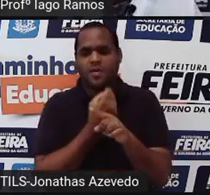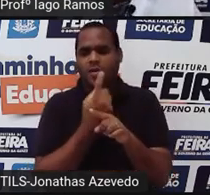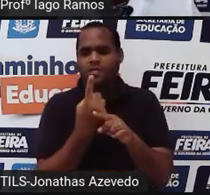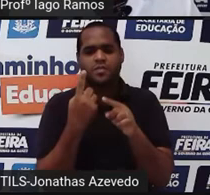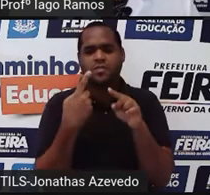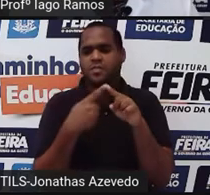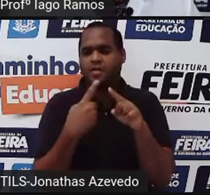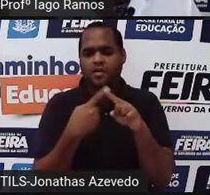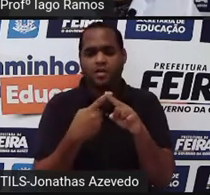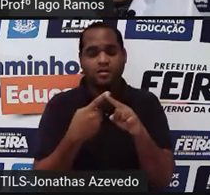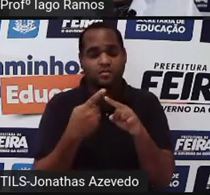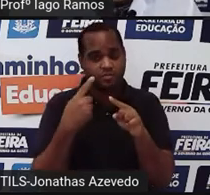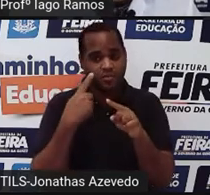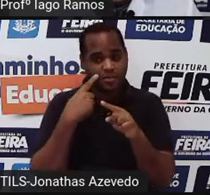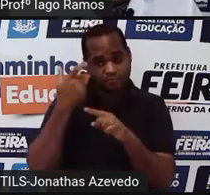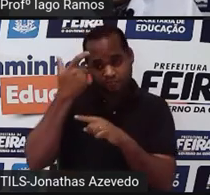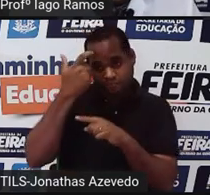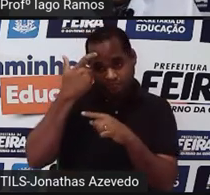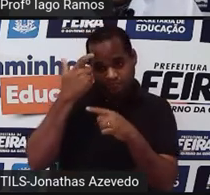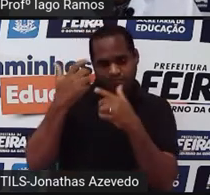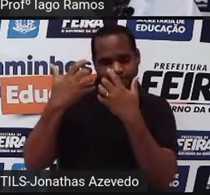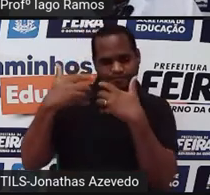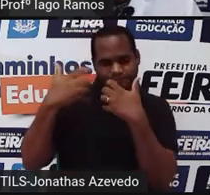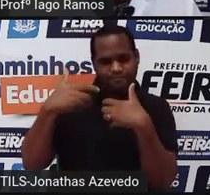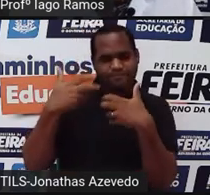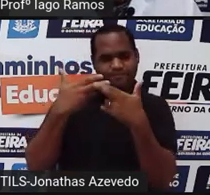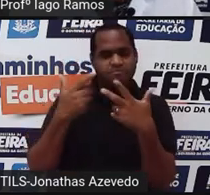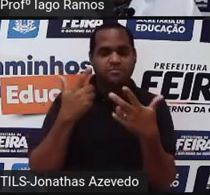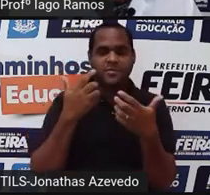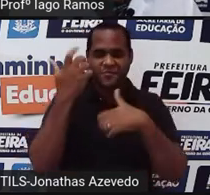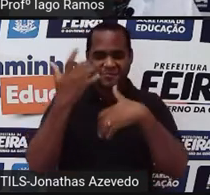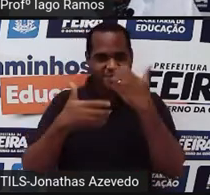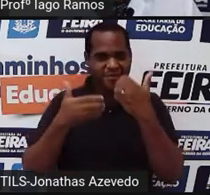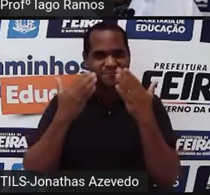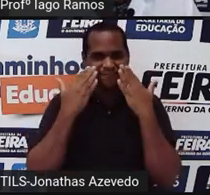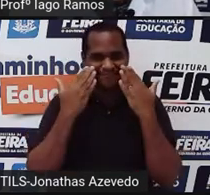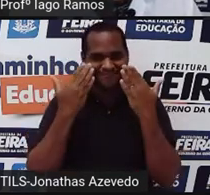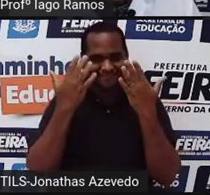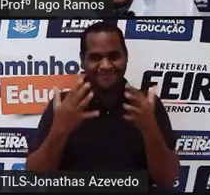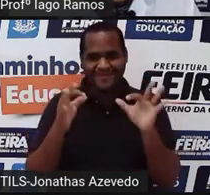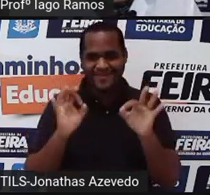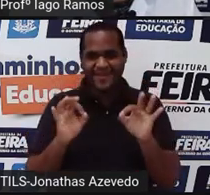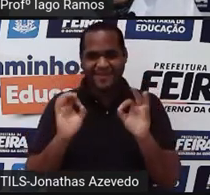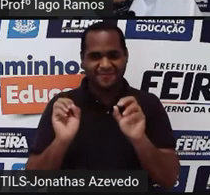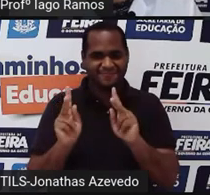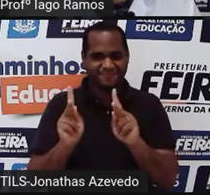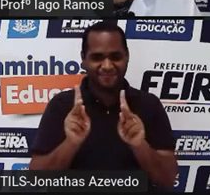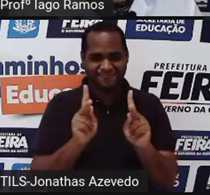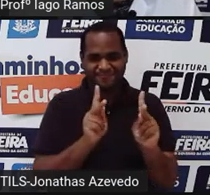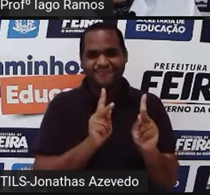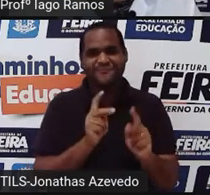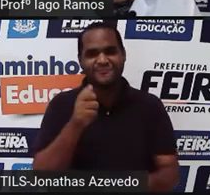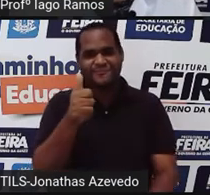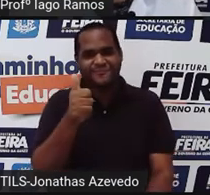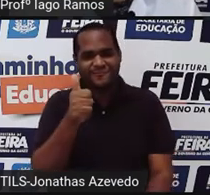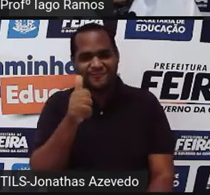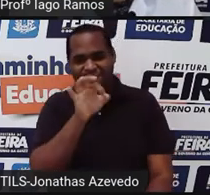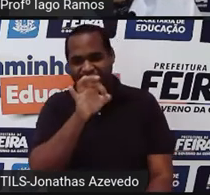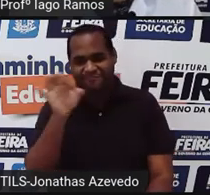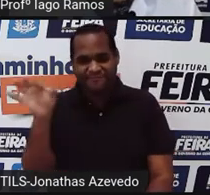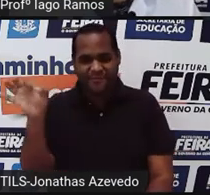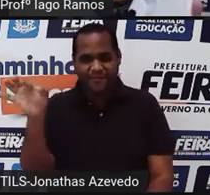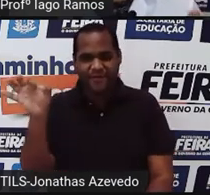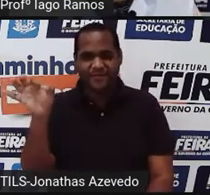causa desse raciocínio aqui que eu acabei de te mostrar, certo? Tranquilo? Beleza?